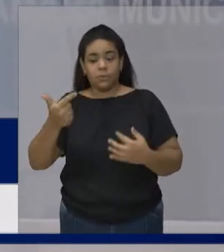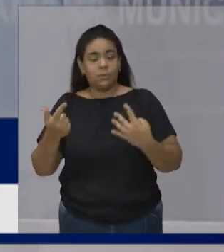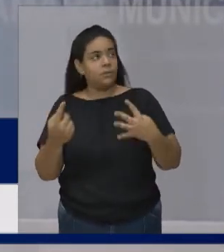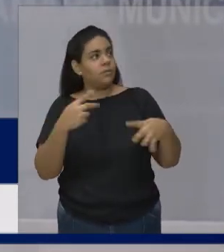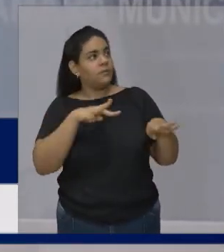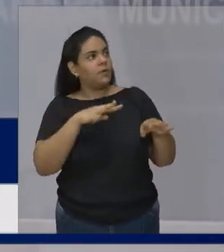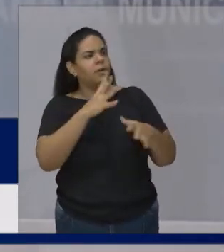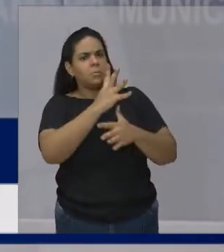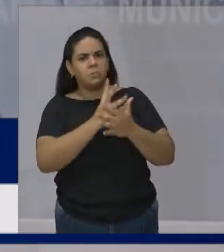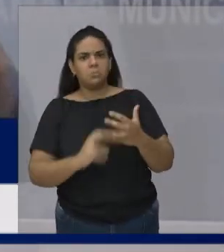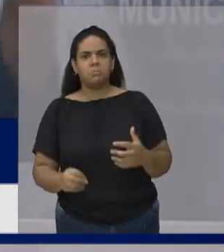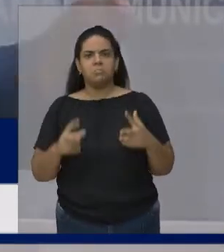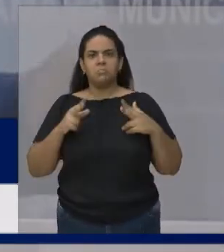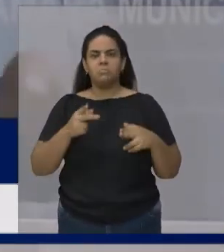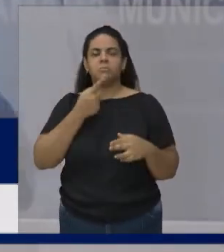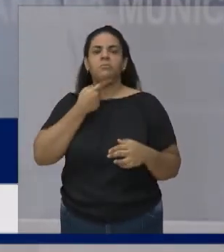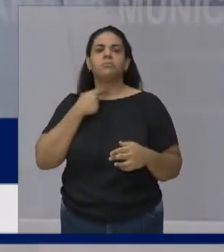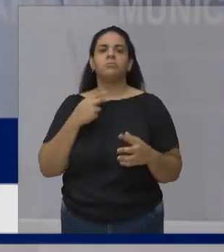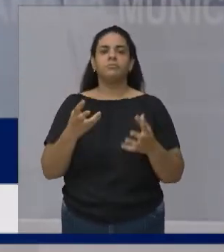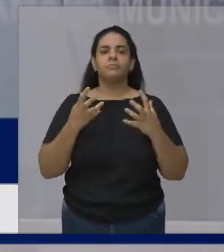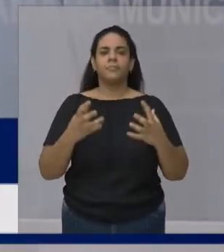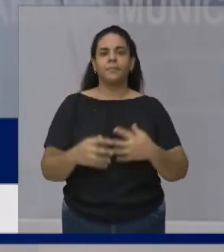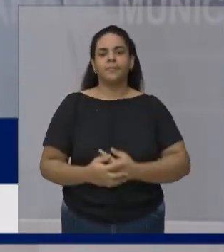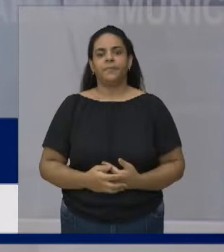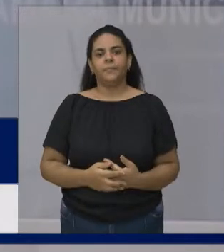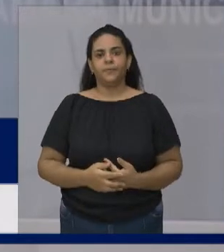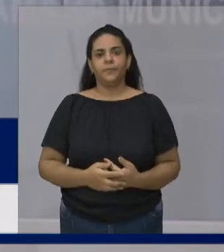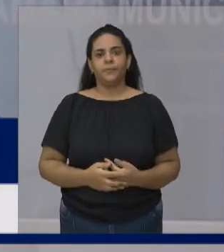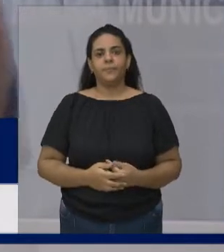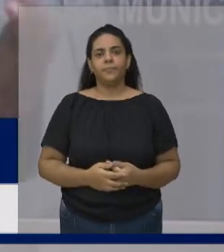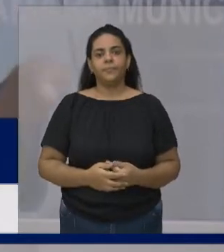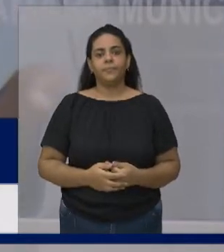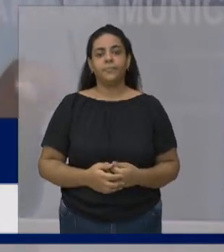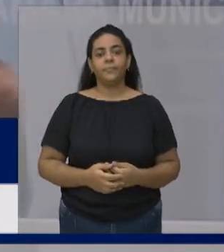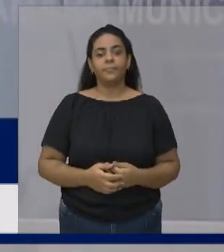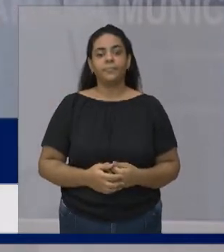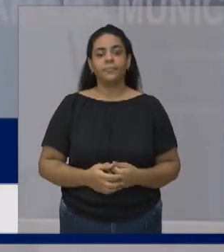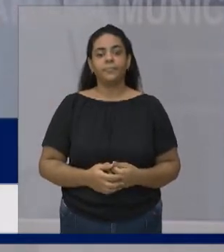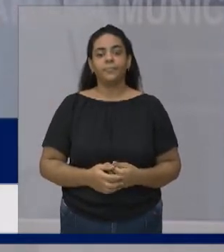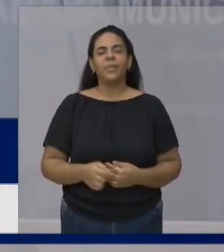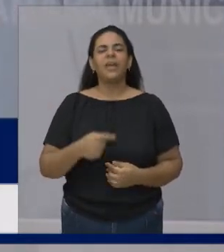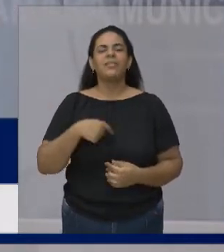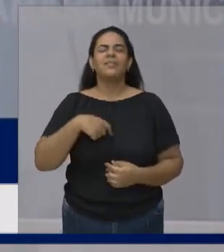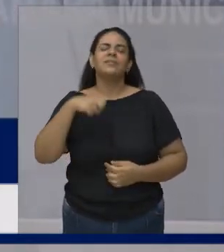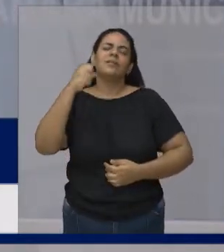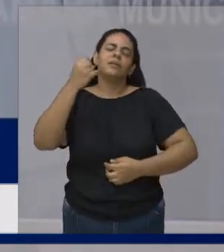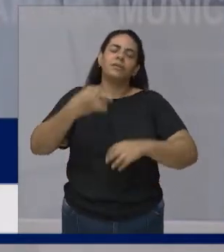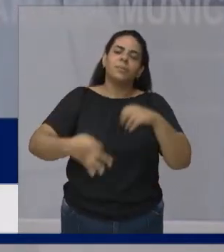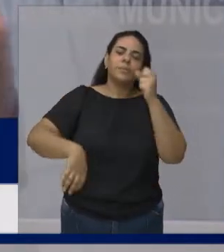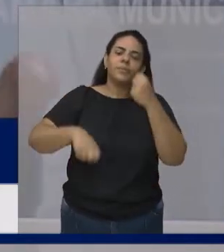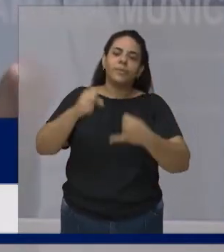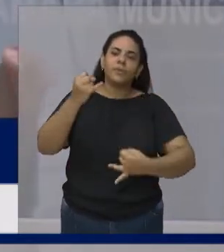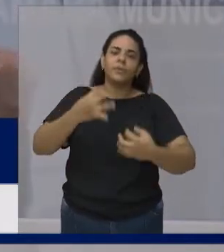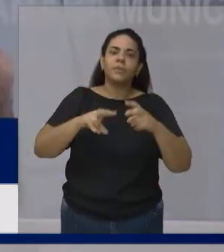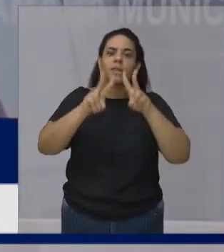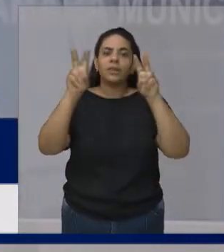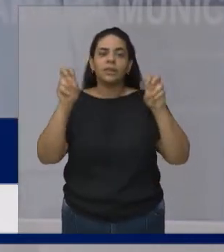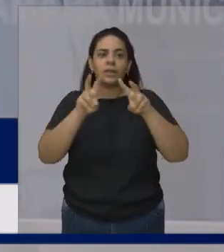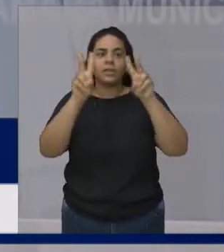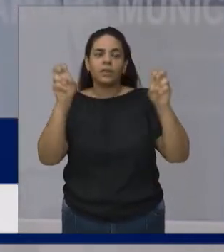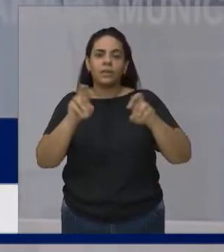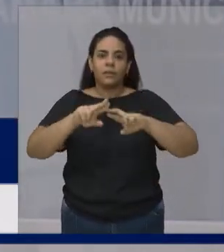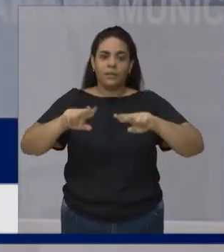A gente fala de tantas coisas Mas nós não buscamos Fazer a diferença Nós não buscamos Ser esse bom exemplo